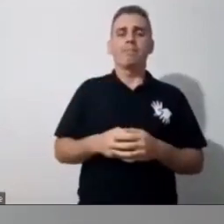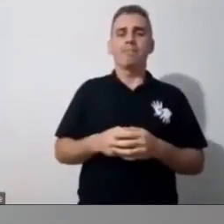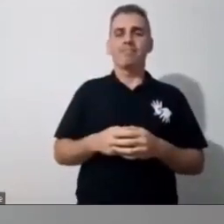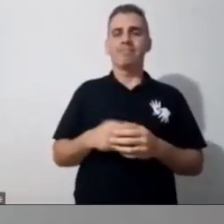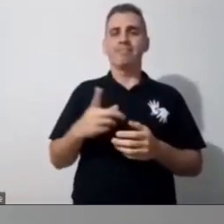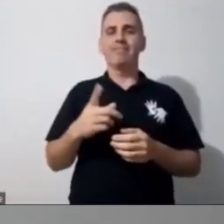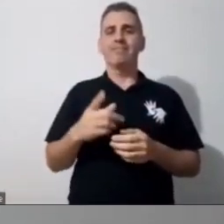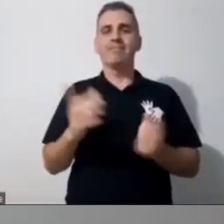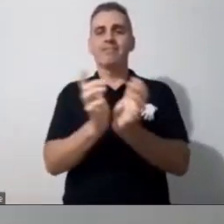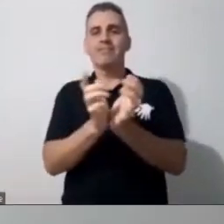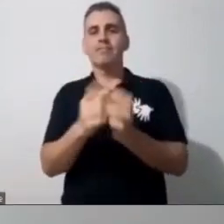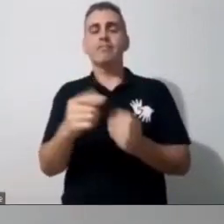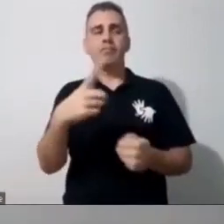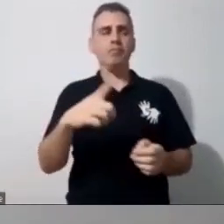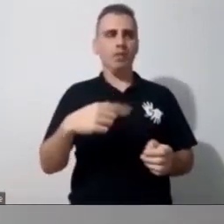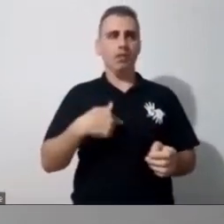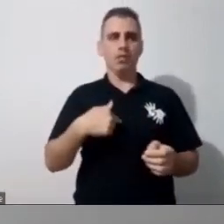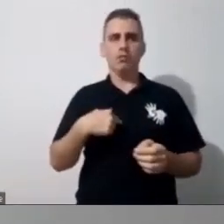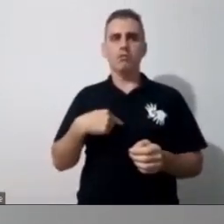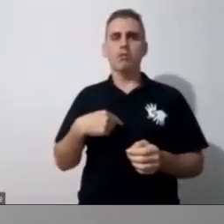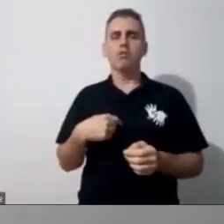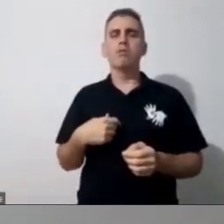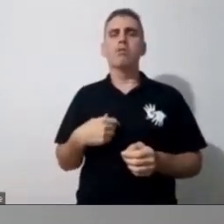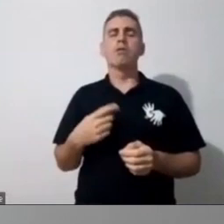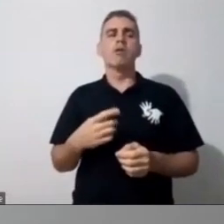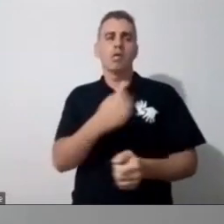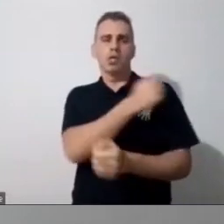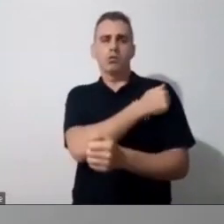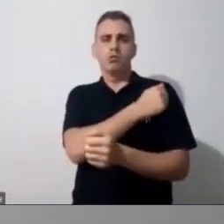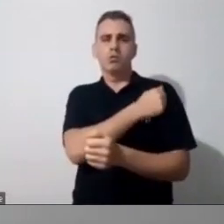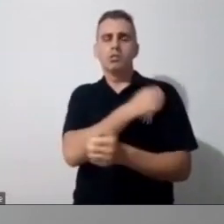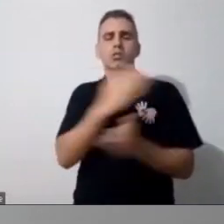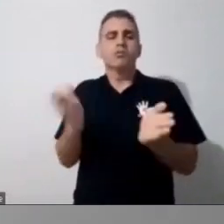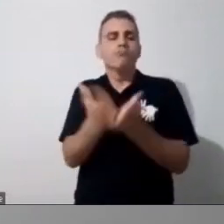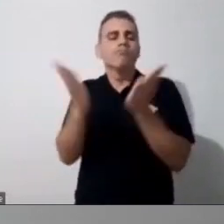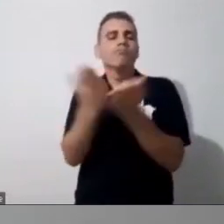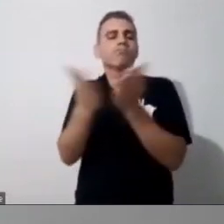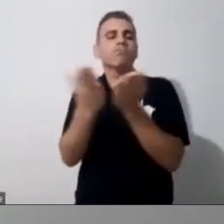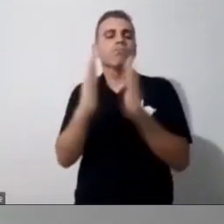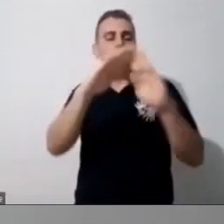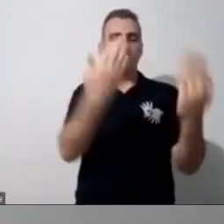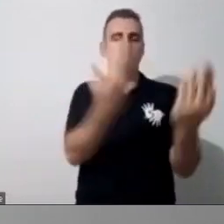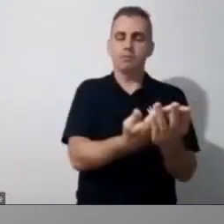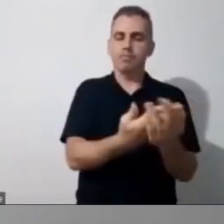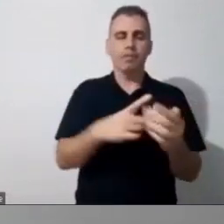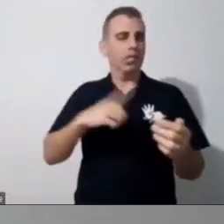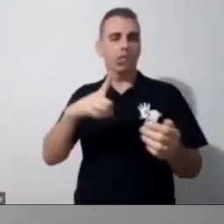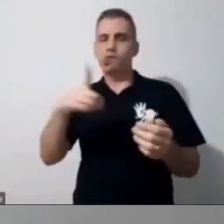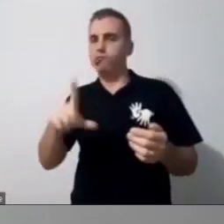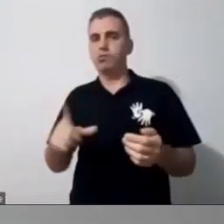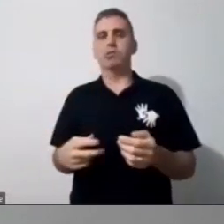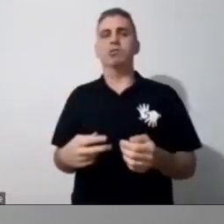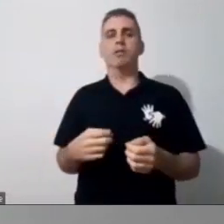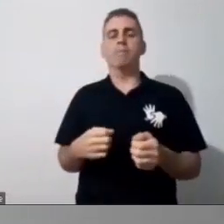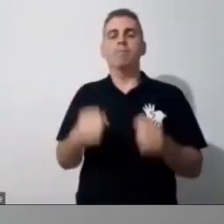Eu tenho casos, assim, de alunos extremamente carentes, né, na escola, e que eles não têm essa possibilidade. E aí, a gente